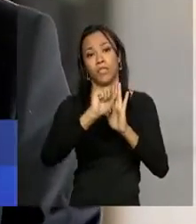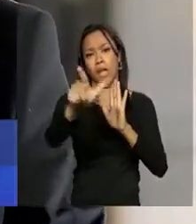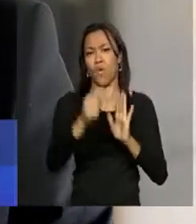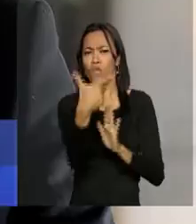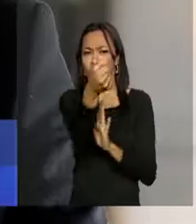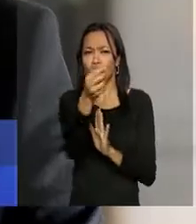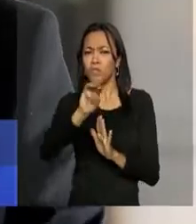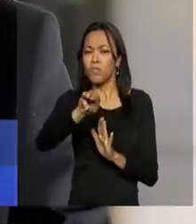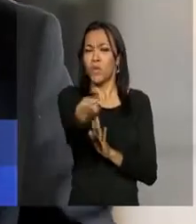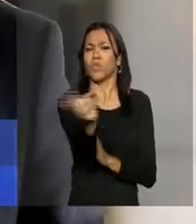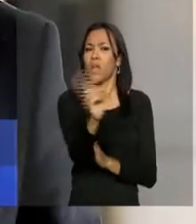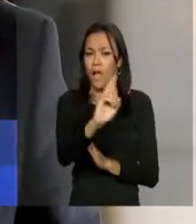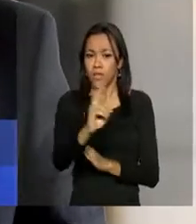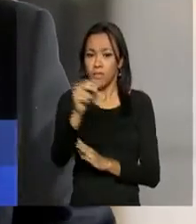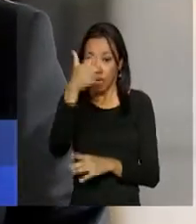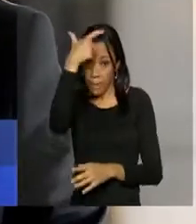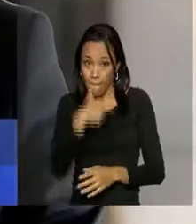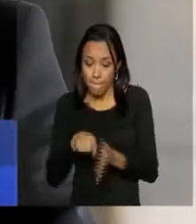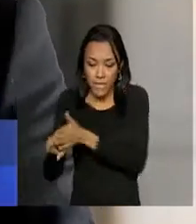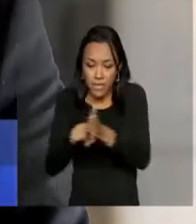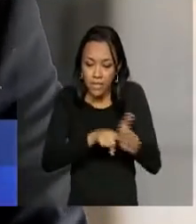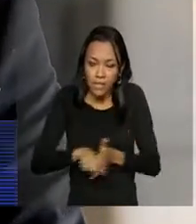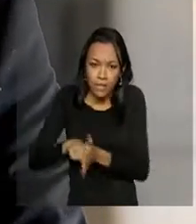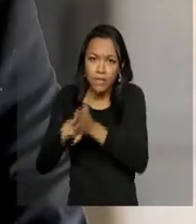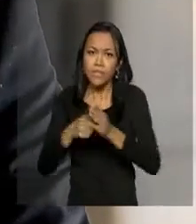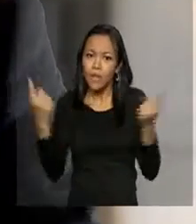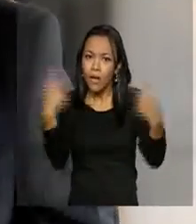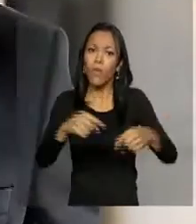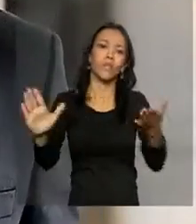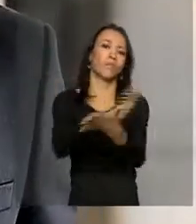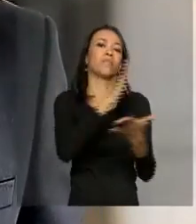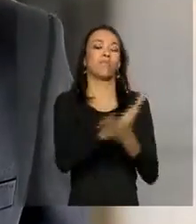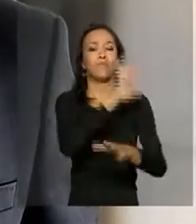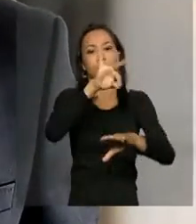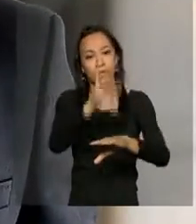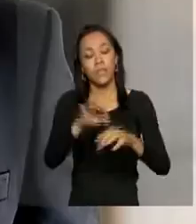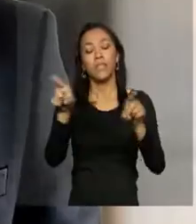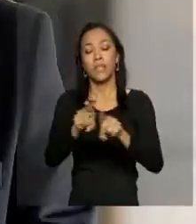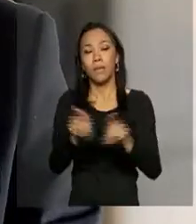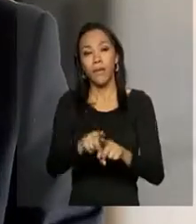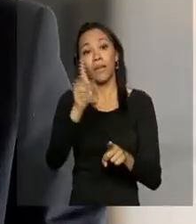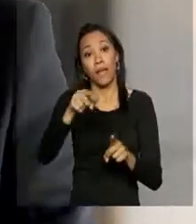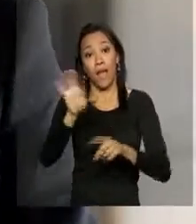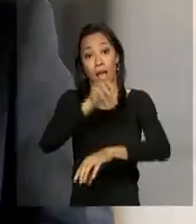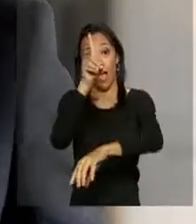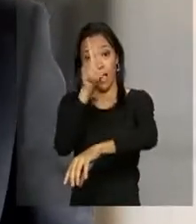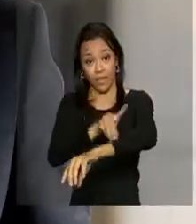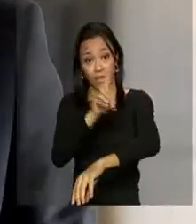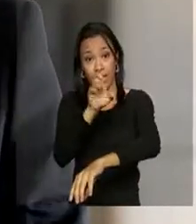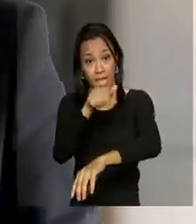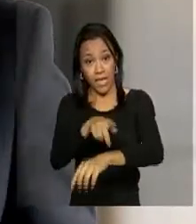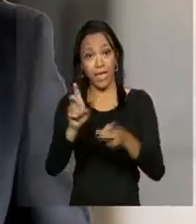pesquisadores apresentem projetos de combate ao mosquito e também de ações relacionadas à dengue, à febre